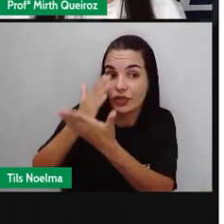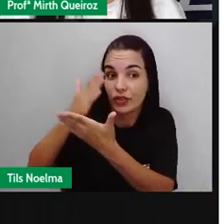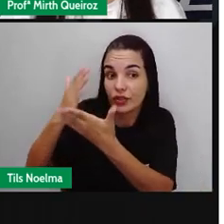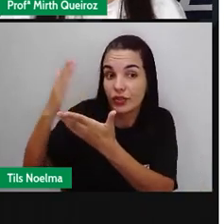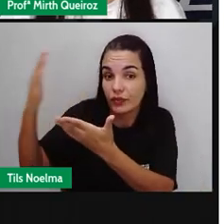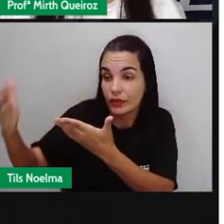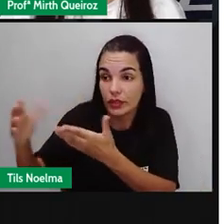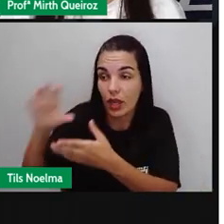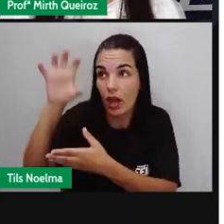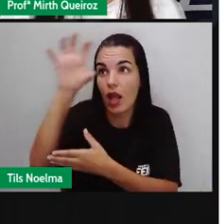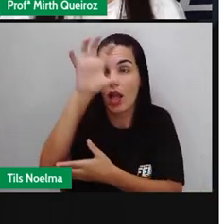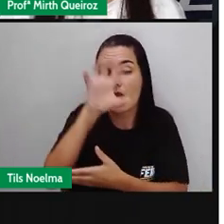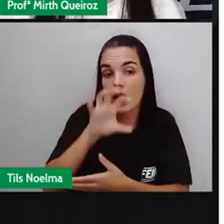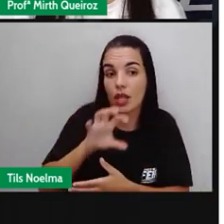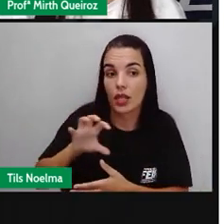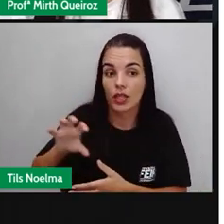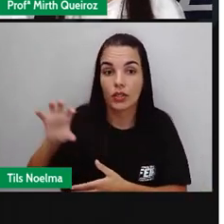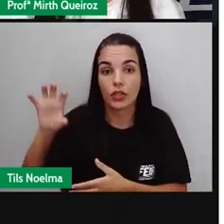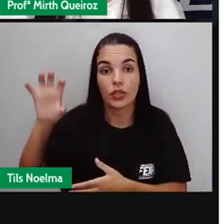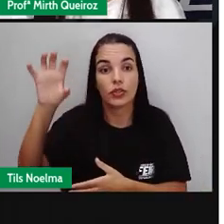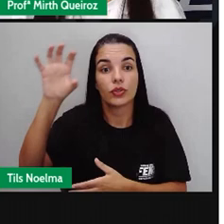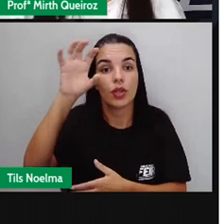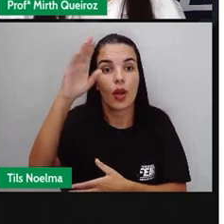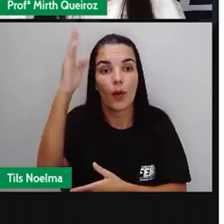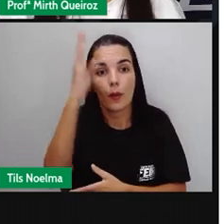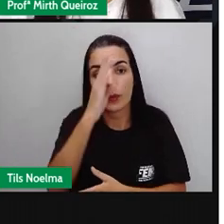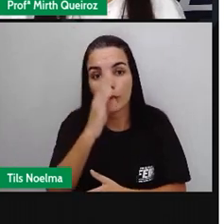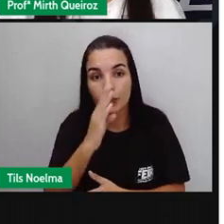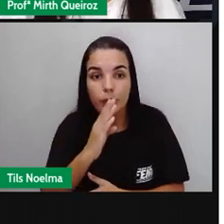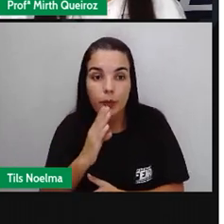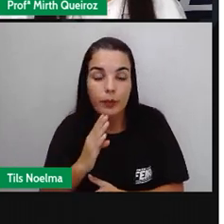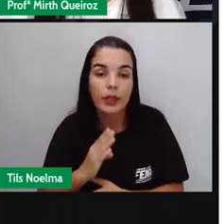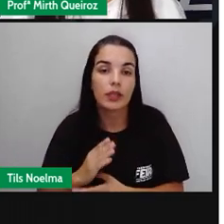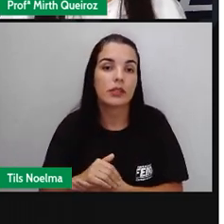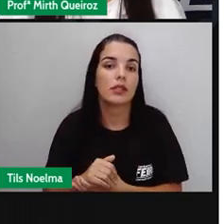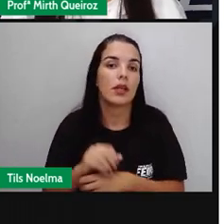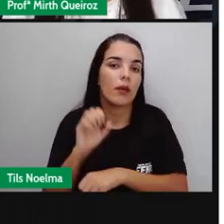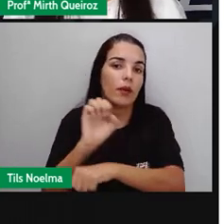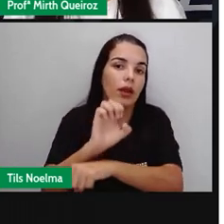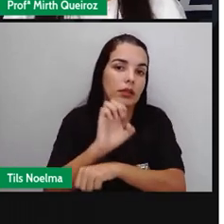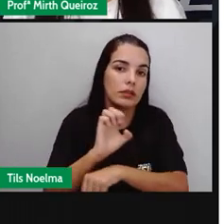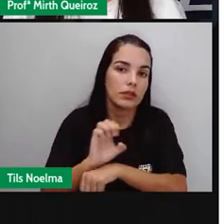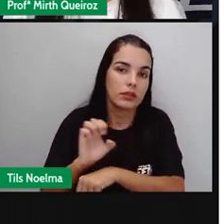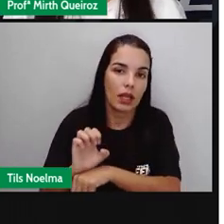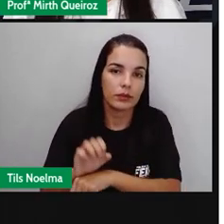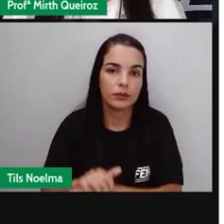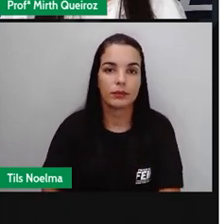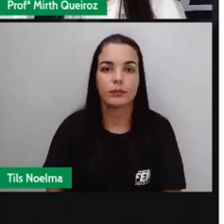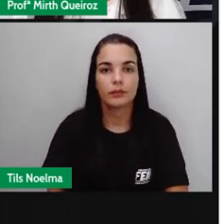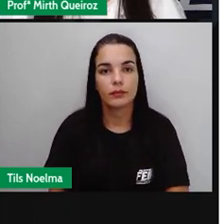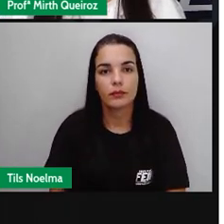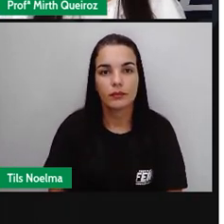aí em regiões, né? Onde nós podemos ver os estados e as regiões.